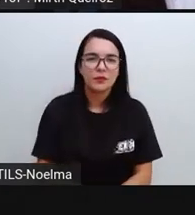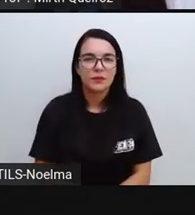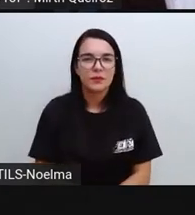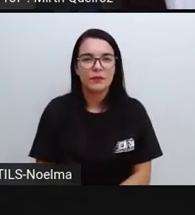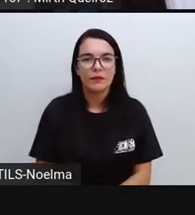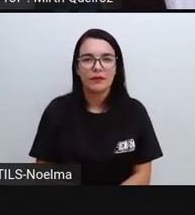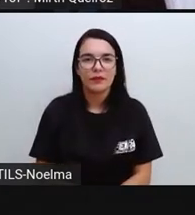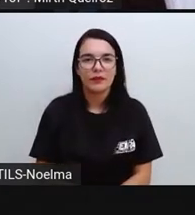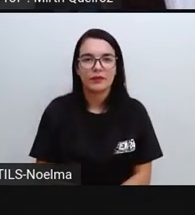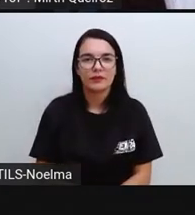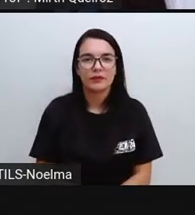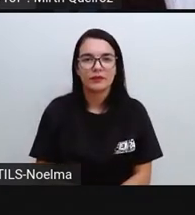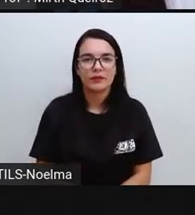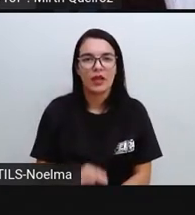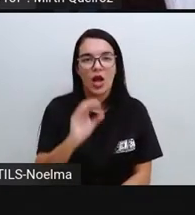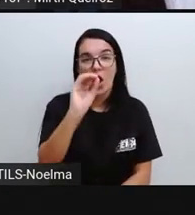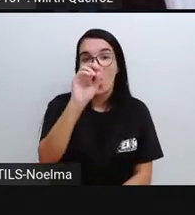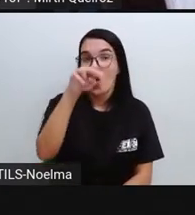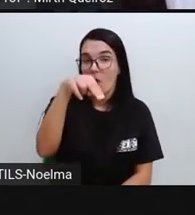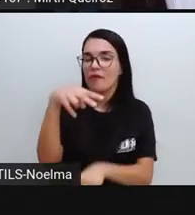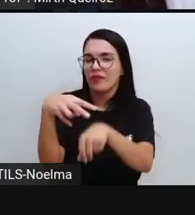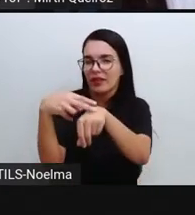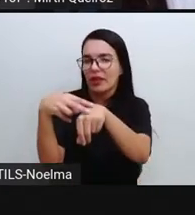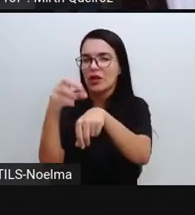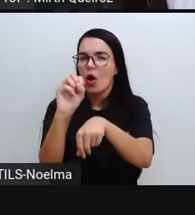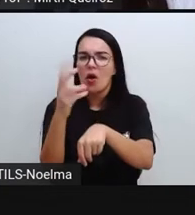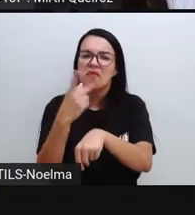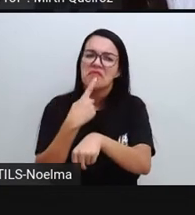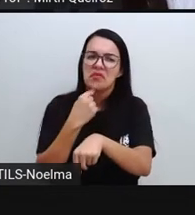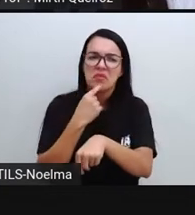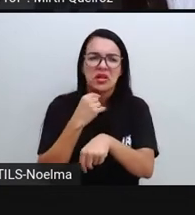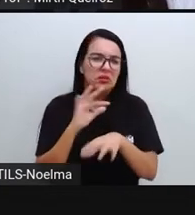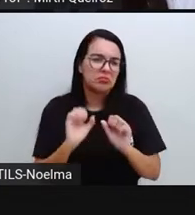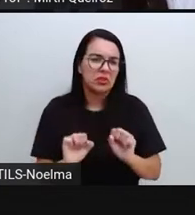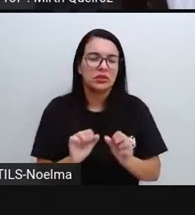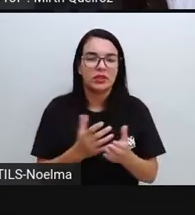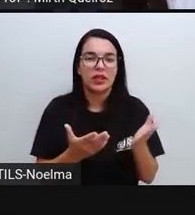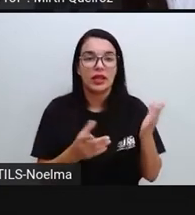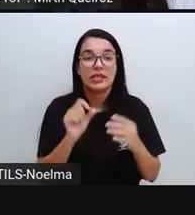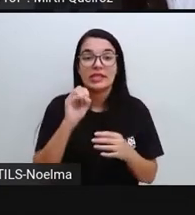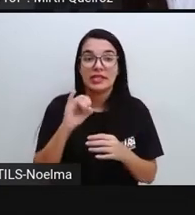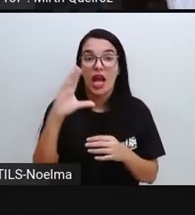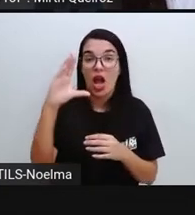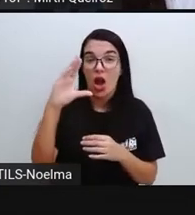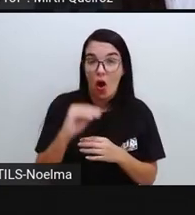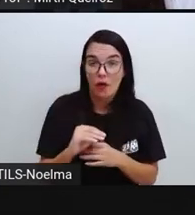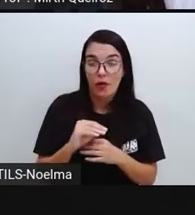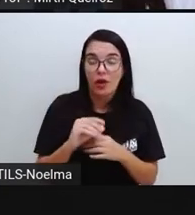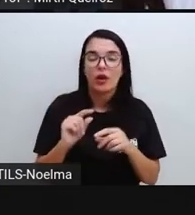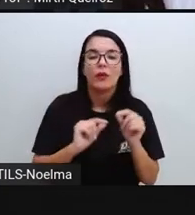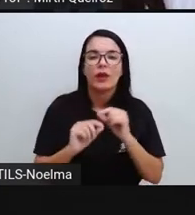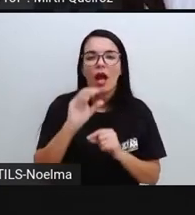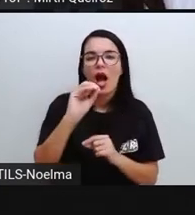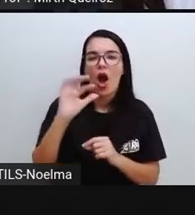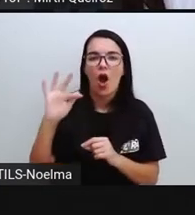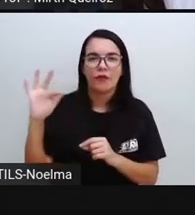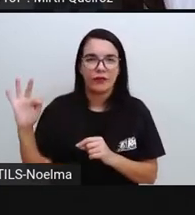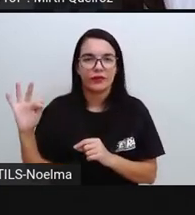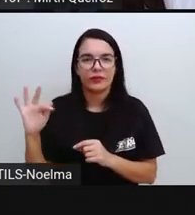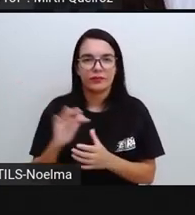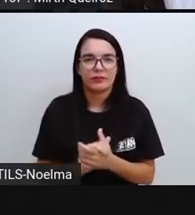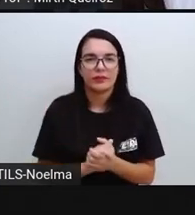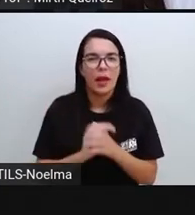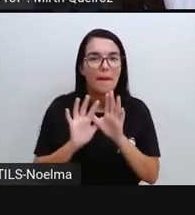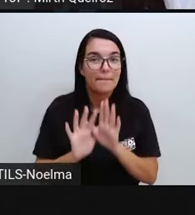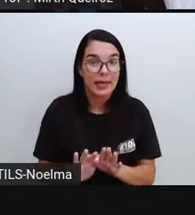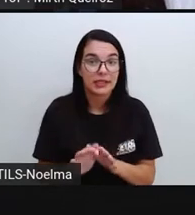É onde a gente liga a calculadora. E pra desligar a calculadora, nós vamos na teclinha OFF. Mas é importante a